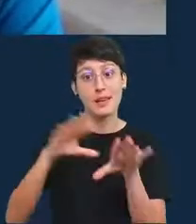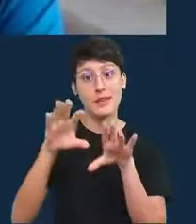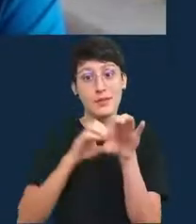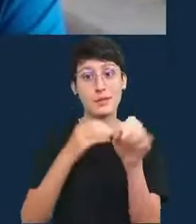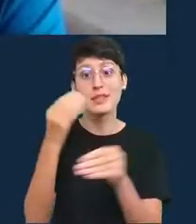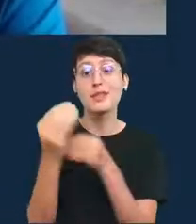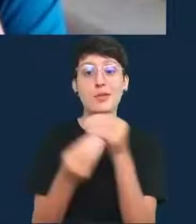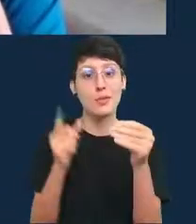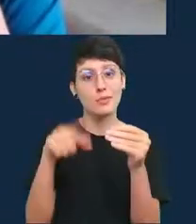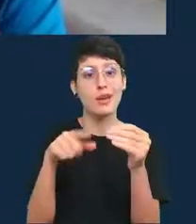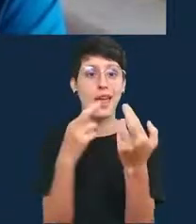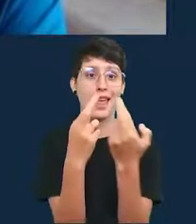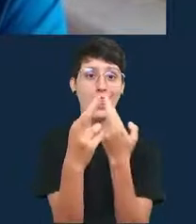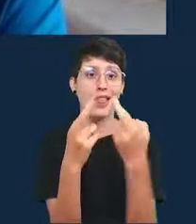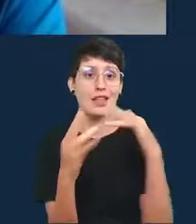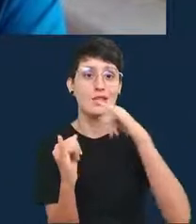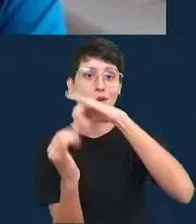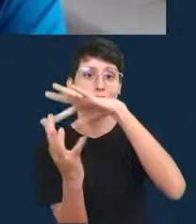internacionais